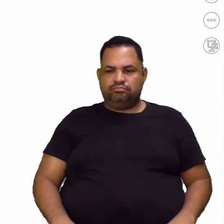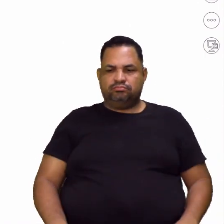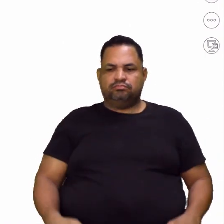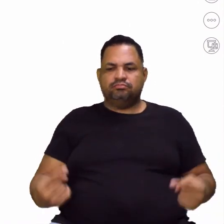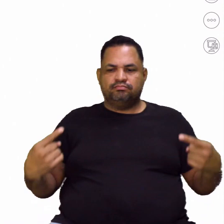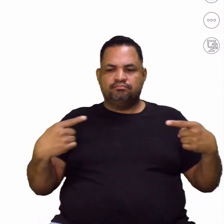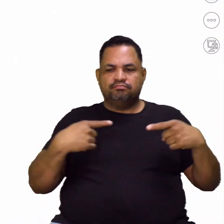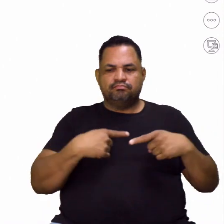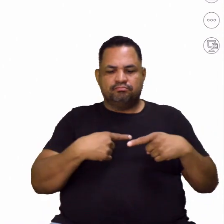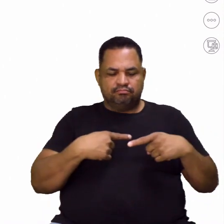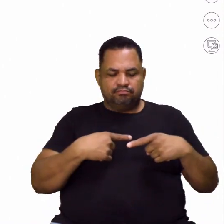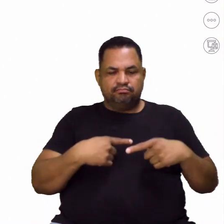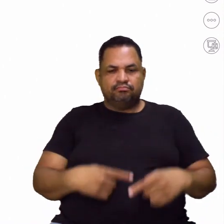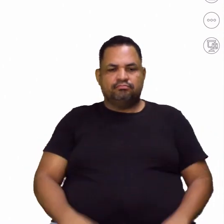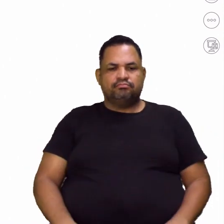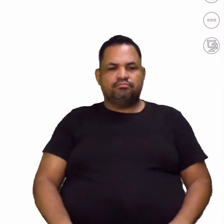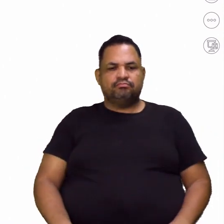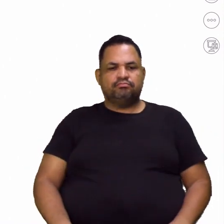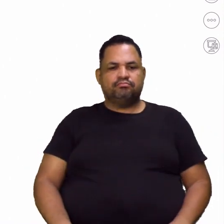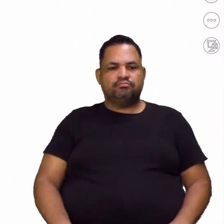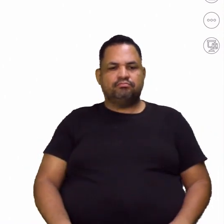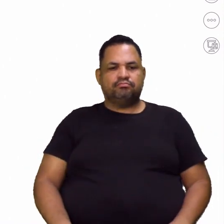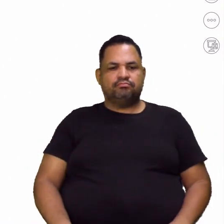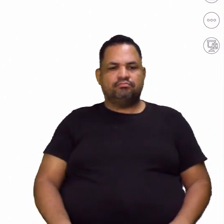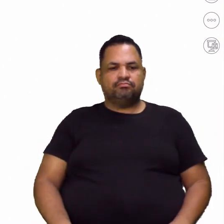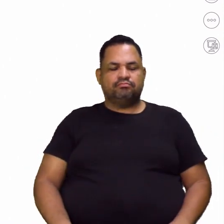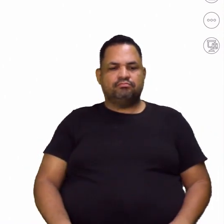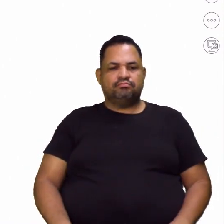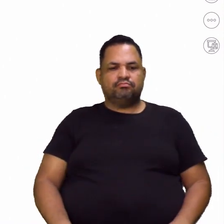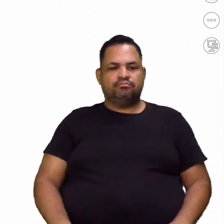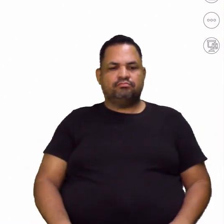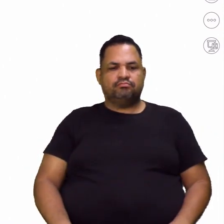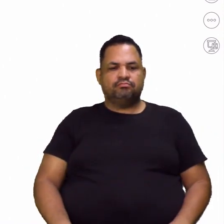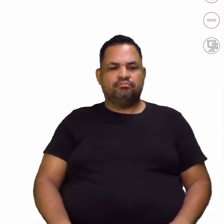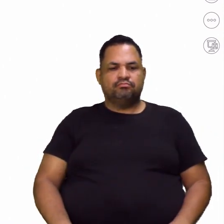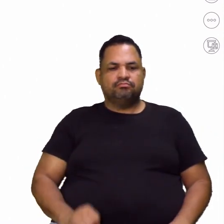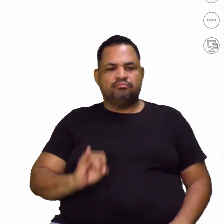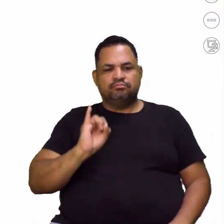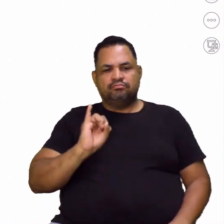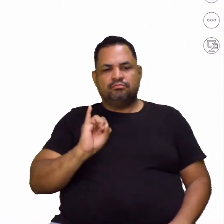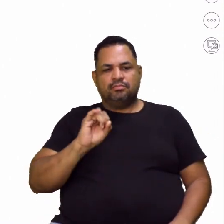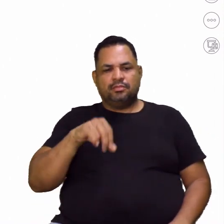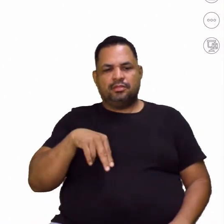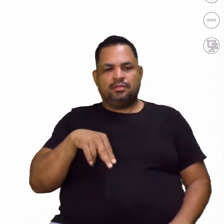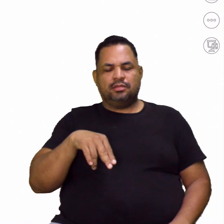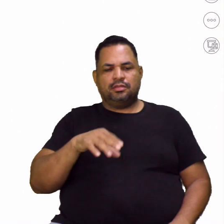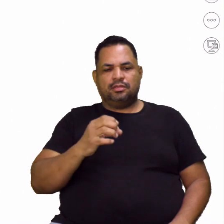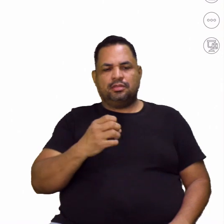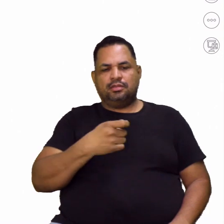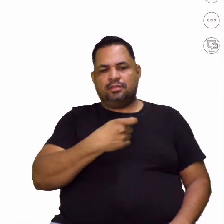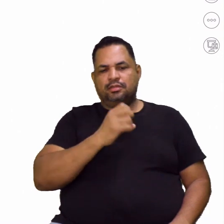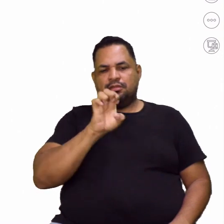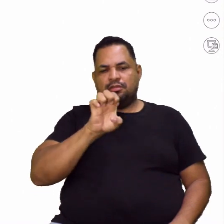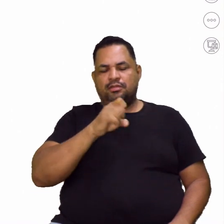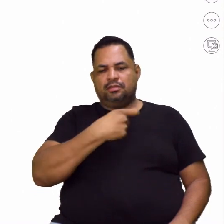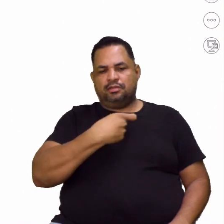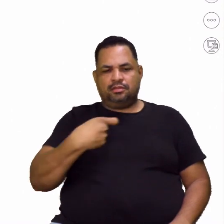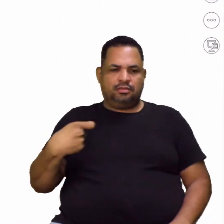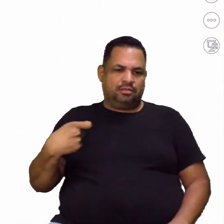certo? Vamos lá aqui, ó. Ó, eu tenho um in e ex.